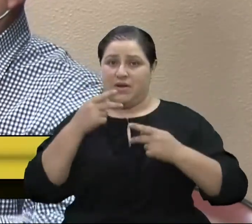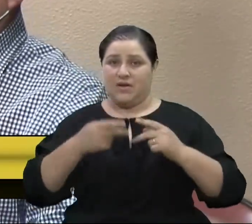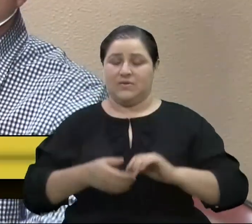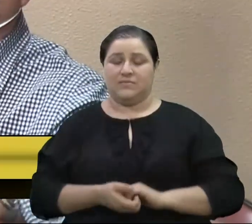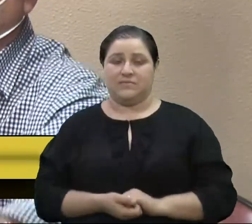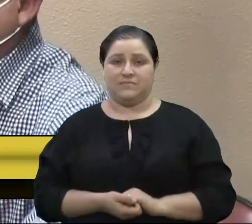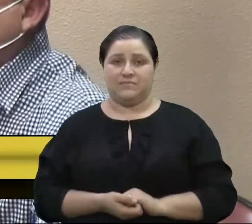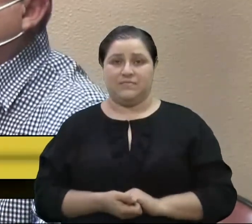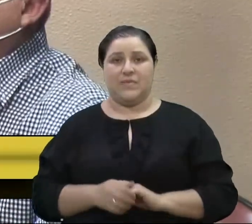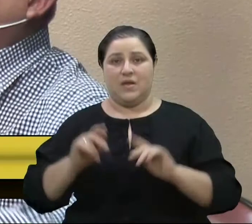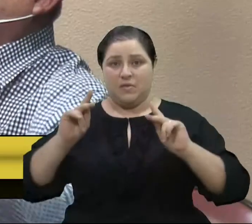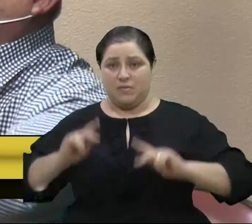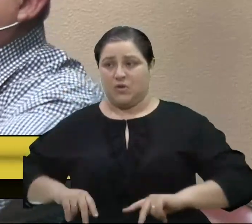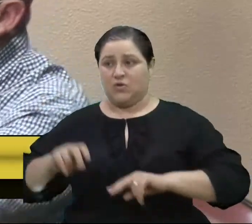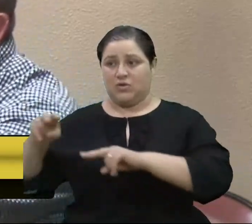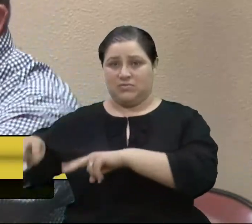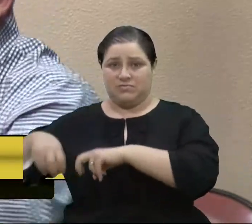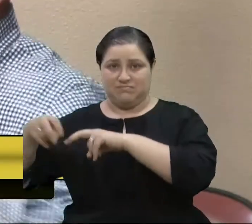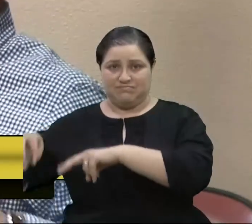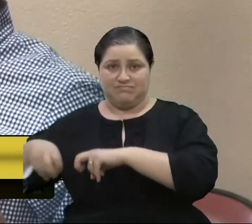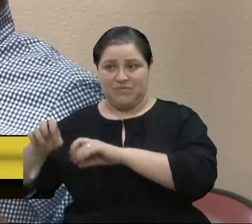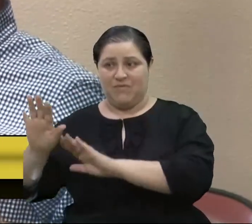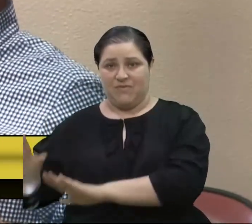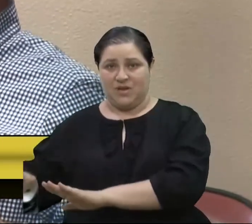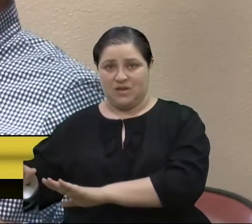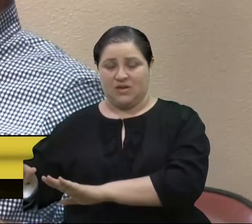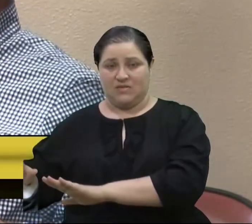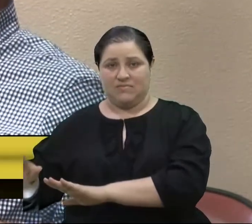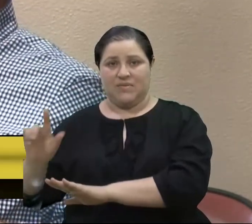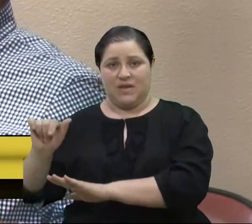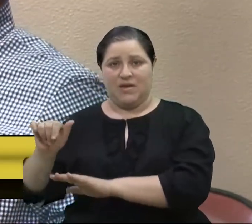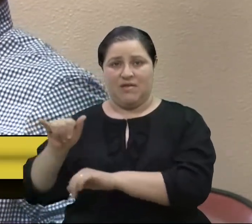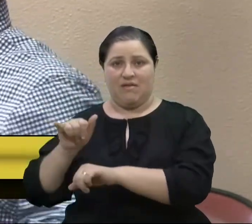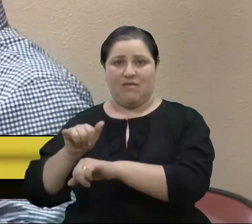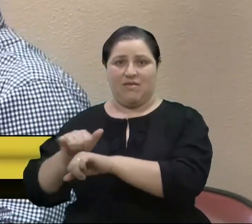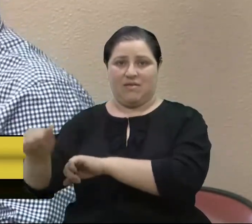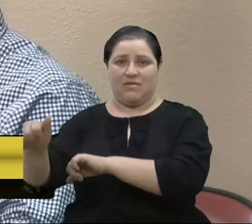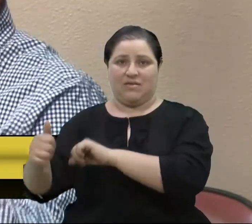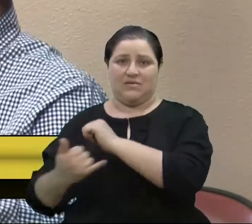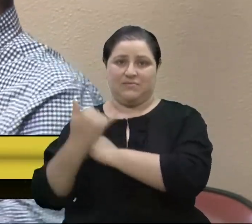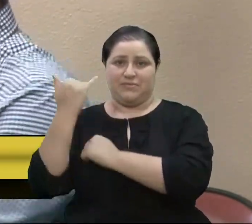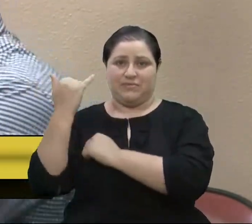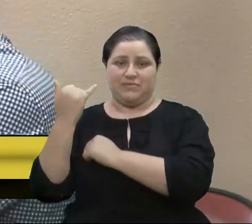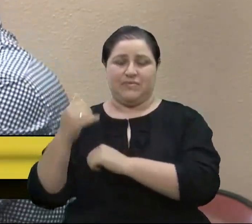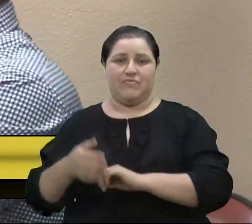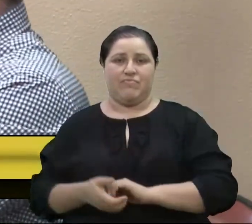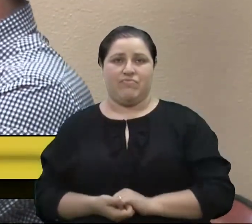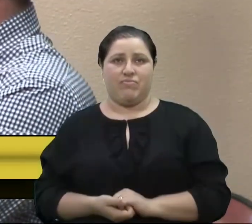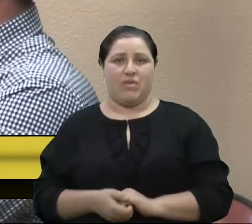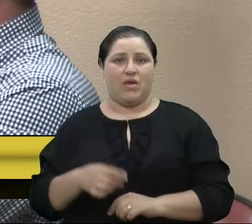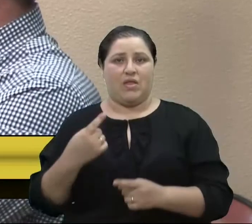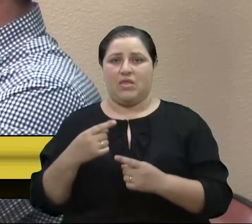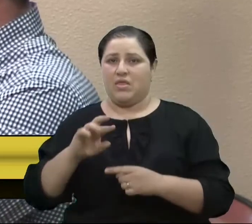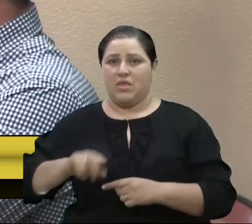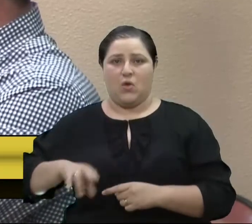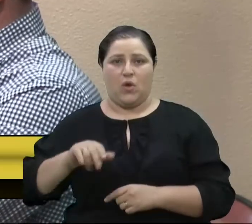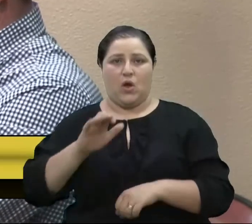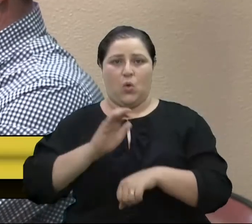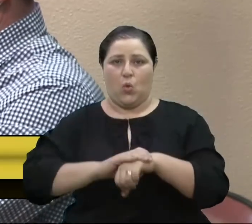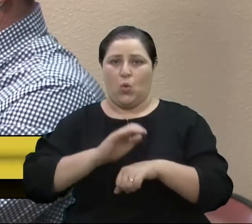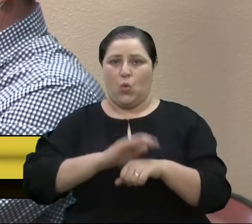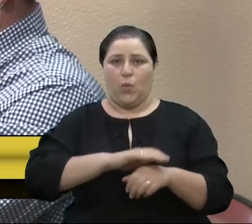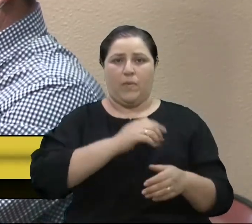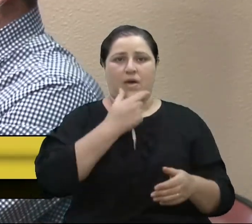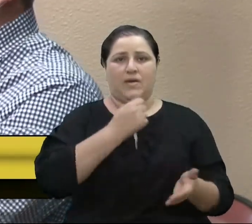colono agricultor, fique lá, a gente está enganando ele. Porque arrumando, e não é culpa do secretário e do Henrique.